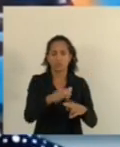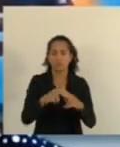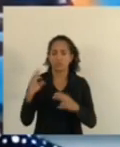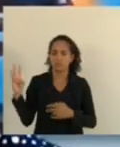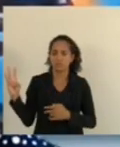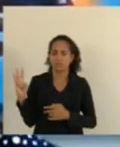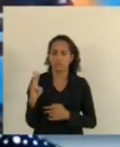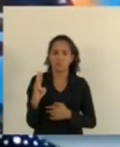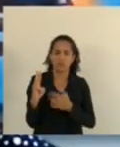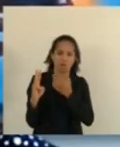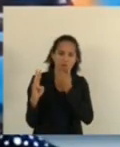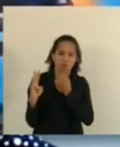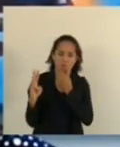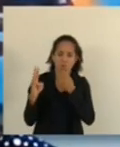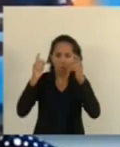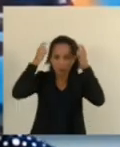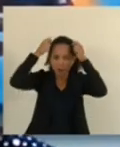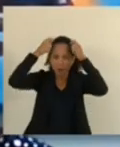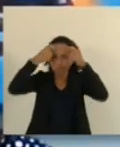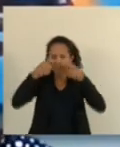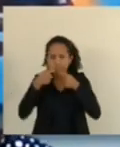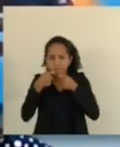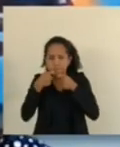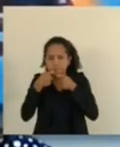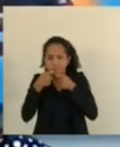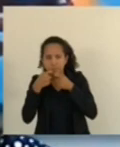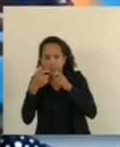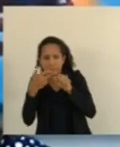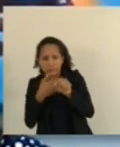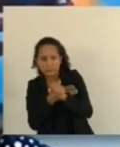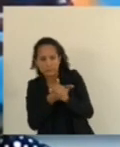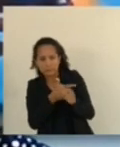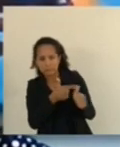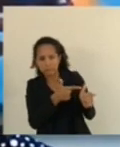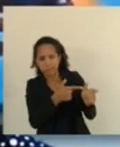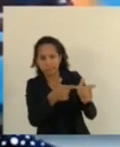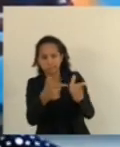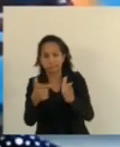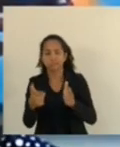deste episódio lá em Pelagos, como se fosse